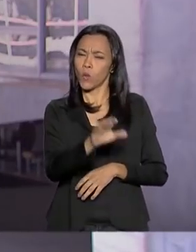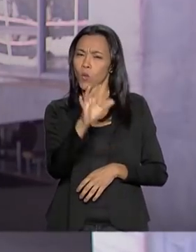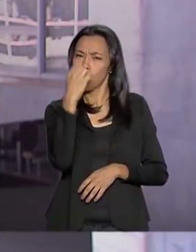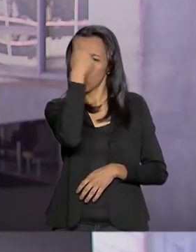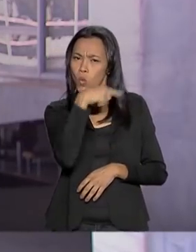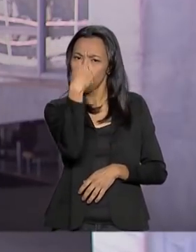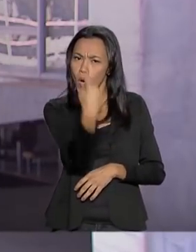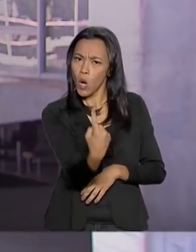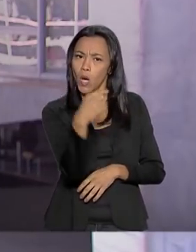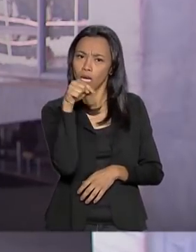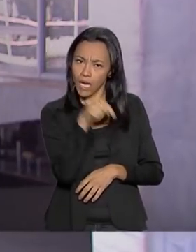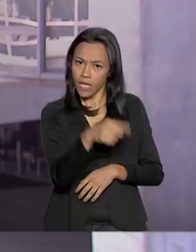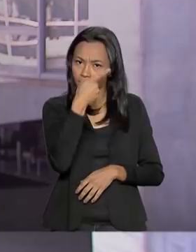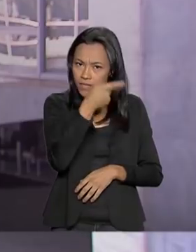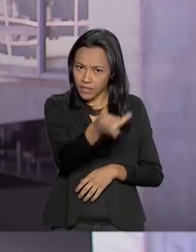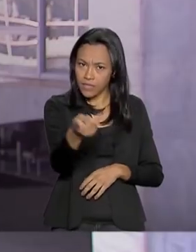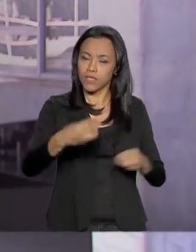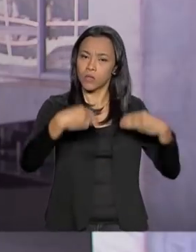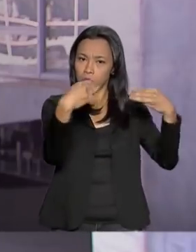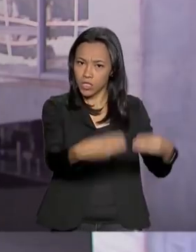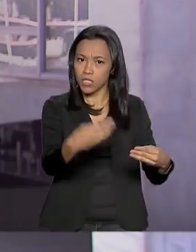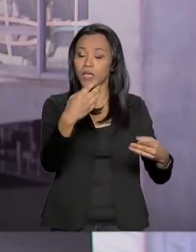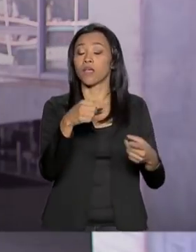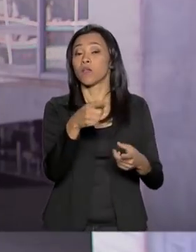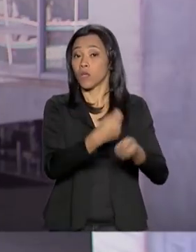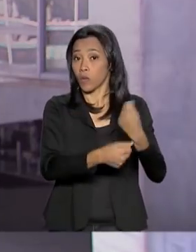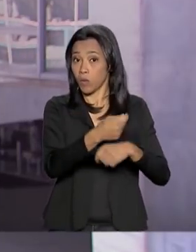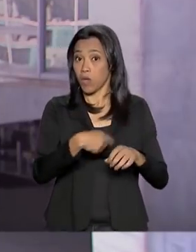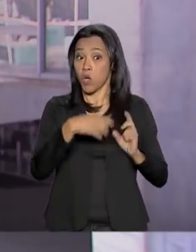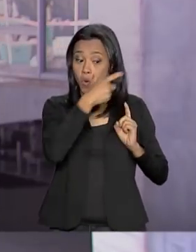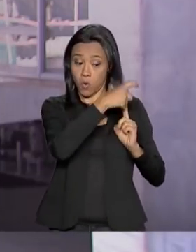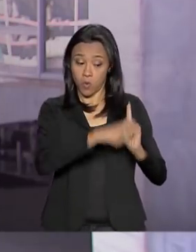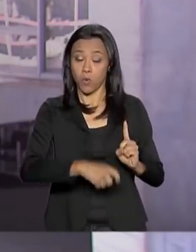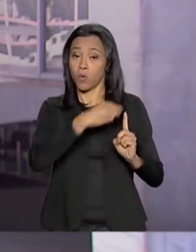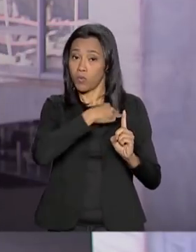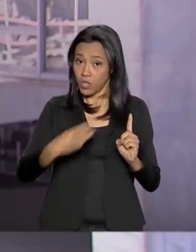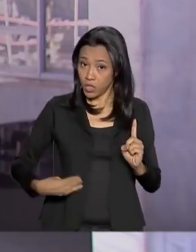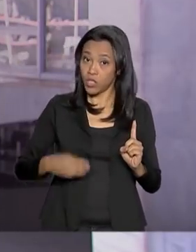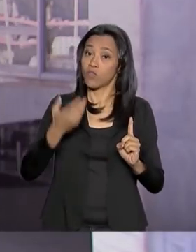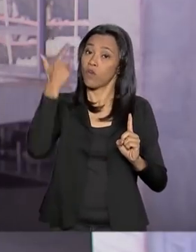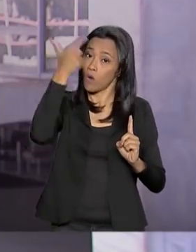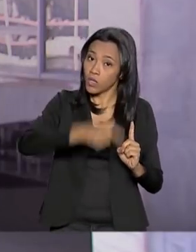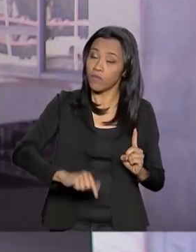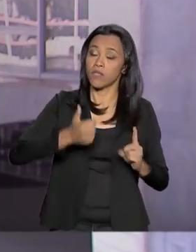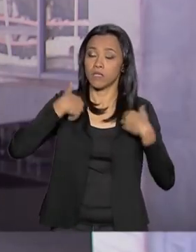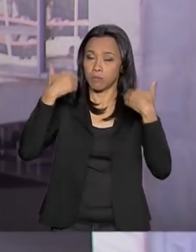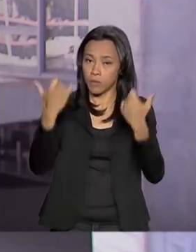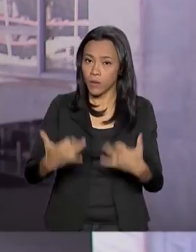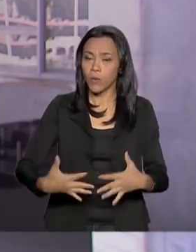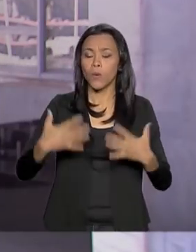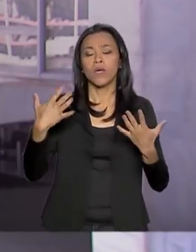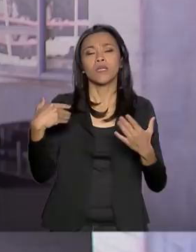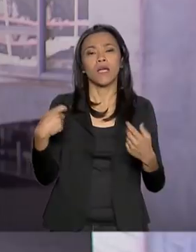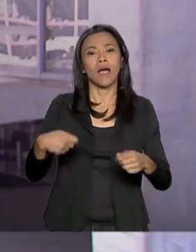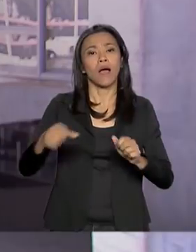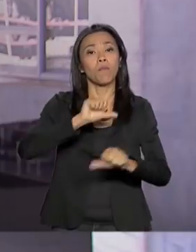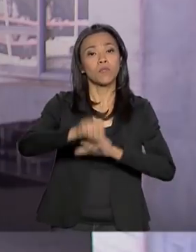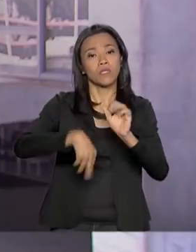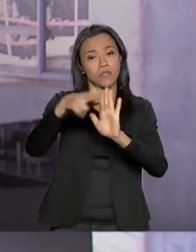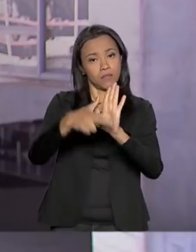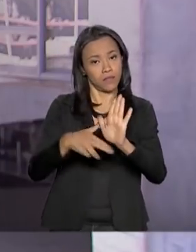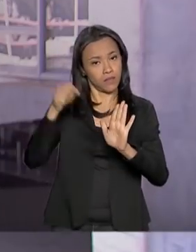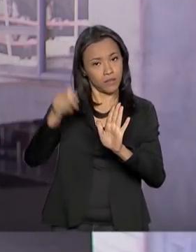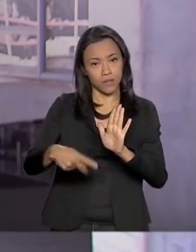E na saída dessa visita, o ministro da Economia, Paulo Guedes, voltou a afirmar que a reforma da Previdência é o primeiro